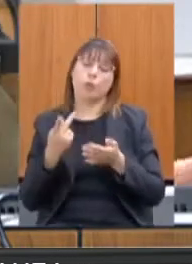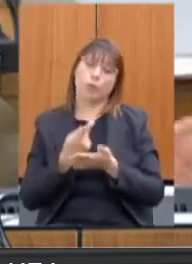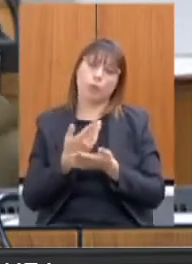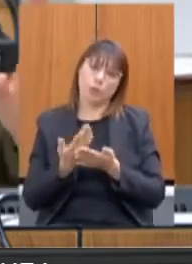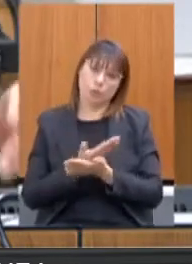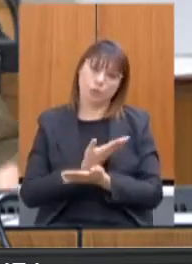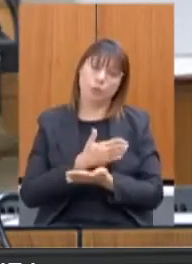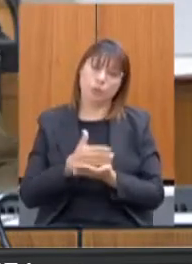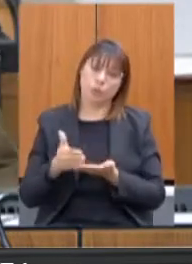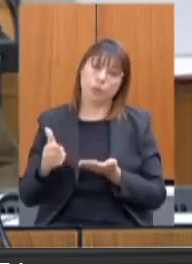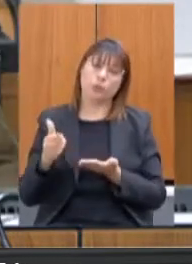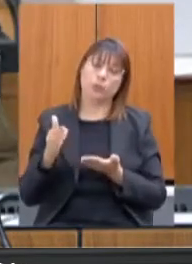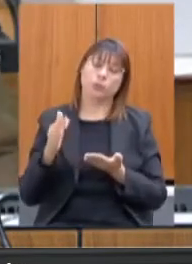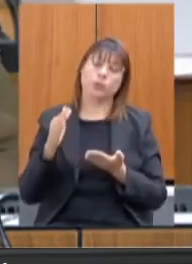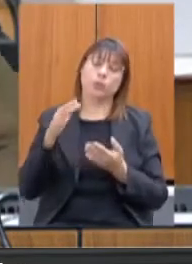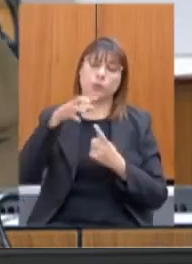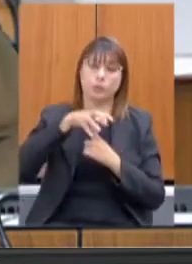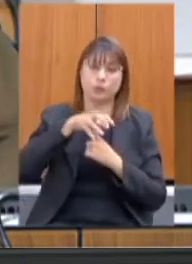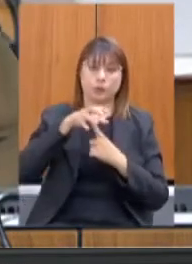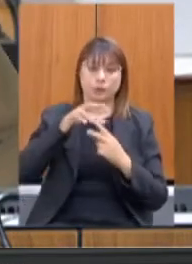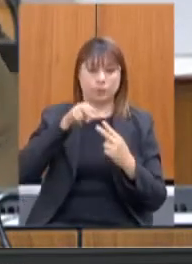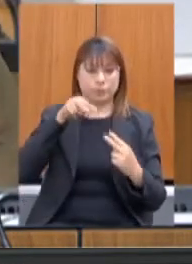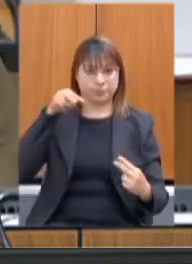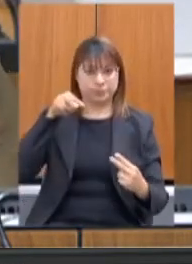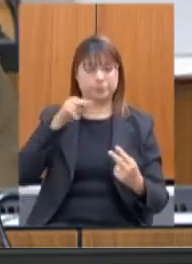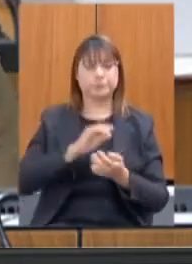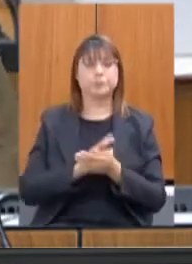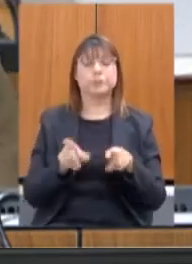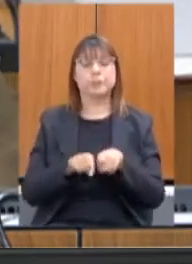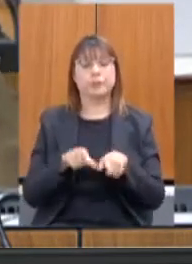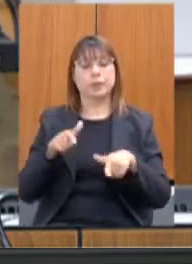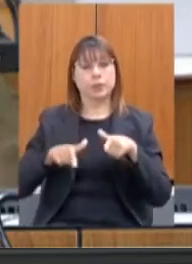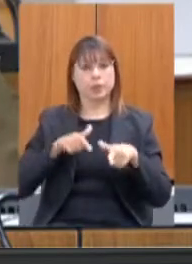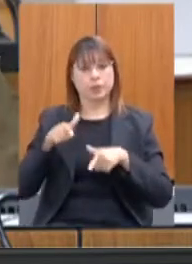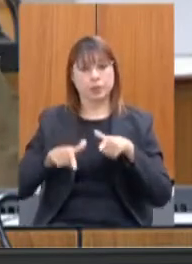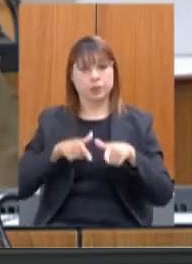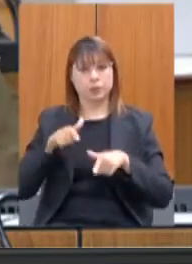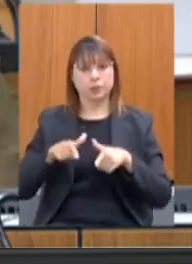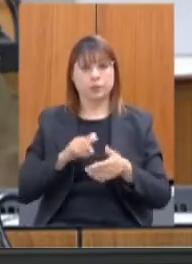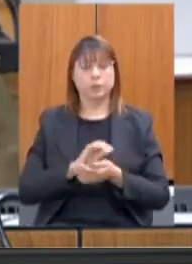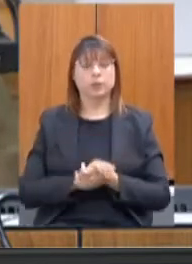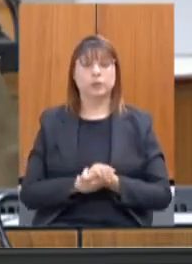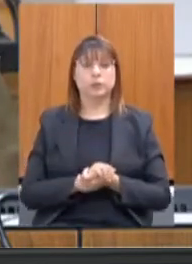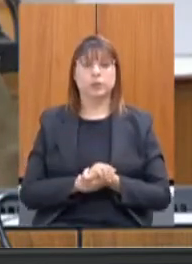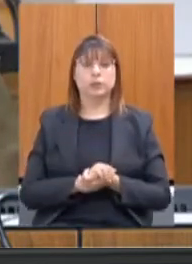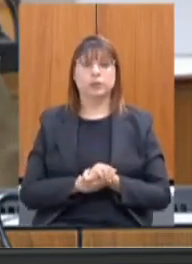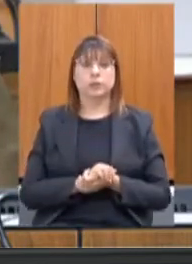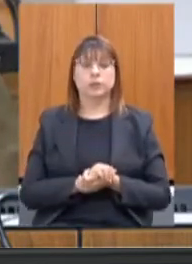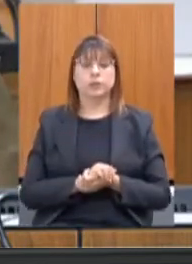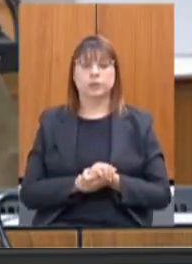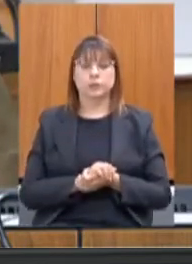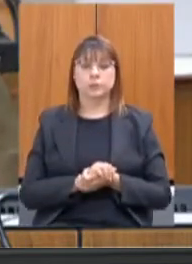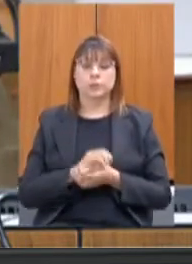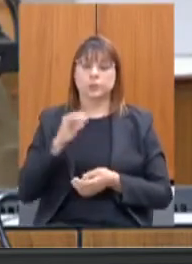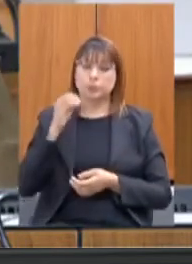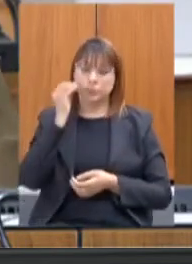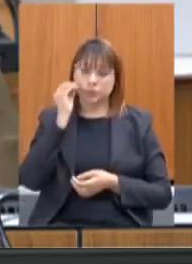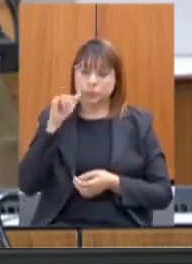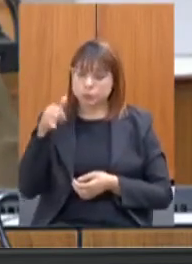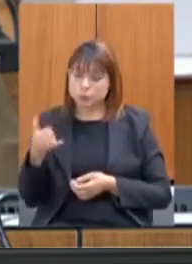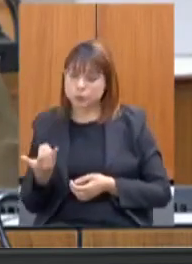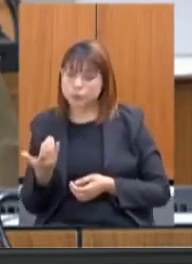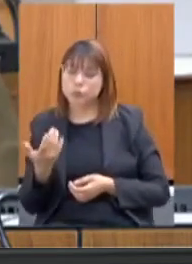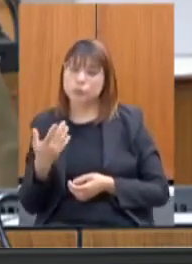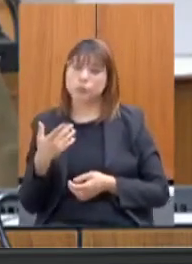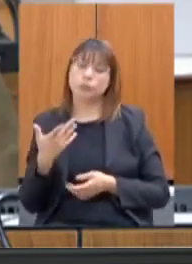Por favor. Nós também estamos trabalhando muito no monitoramento e articulação de oportunidades de trabalho. esse